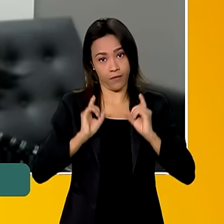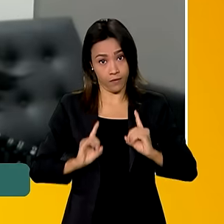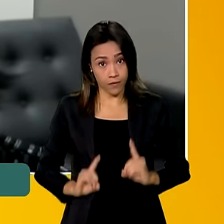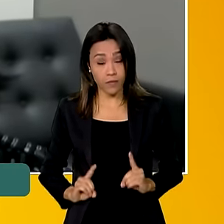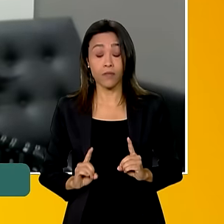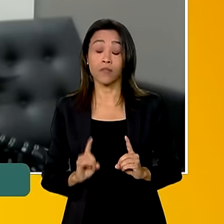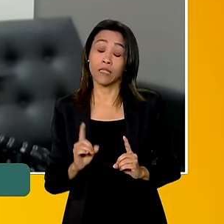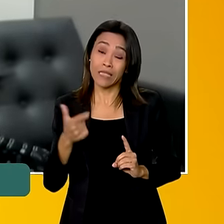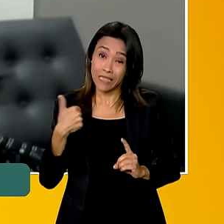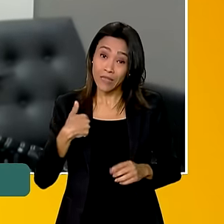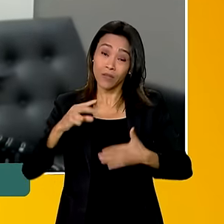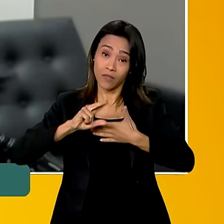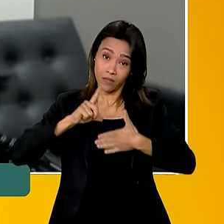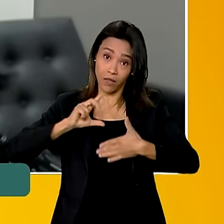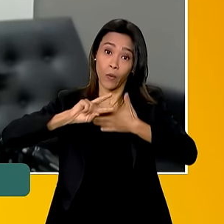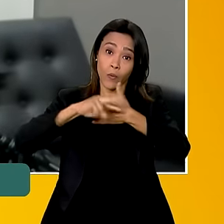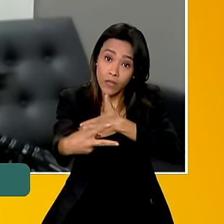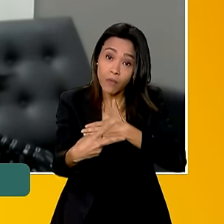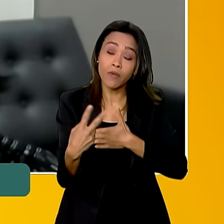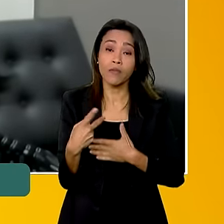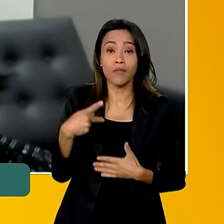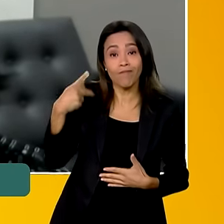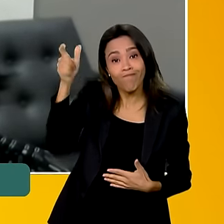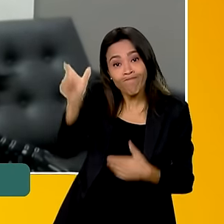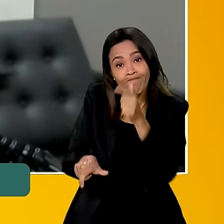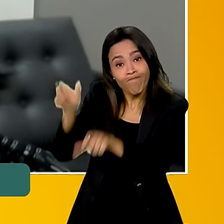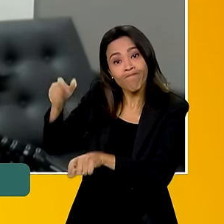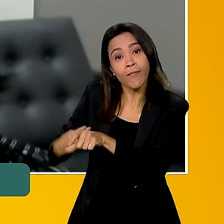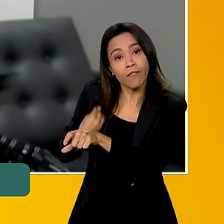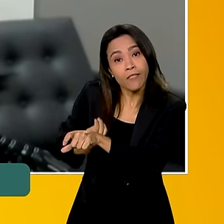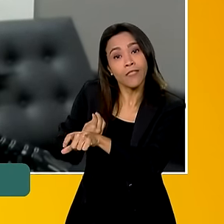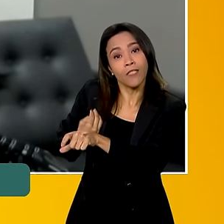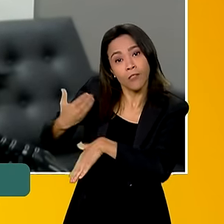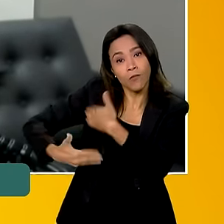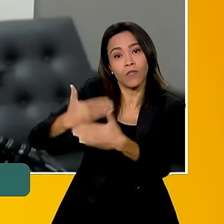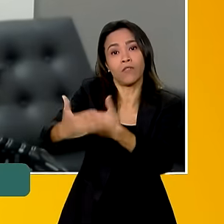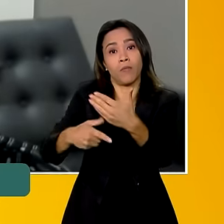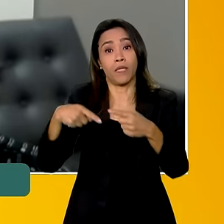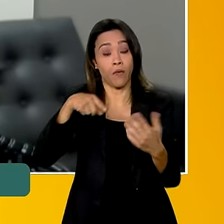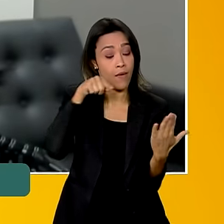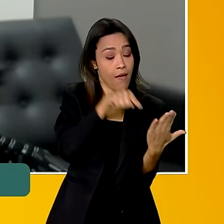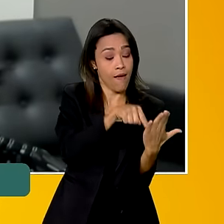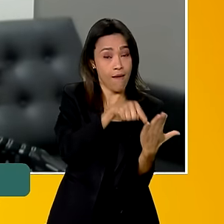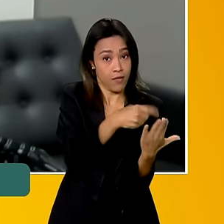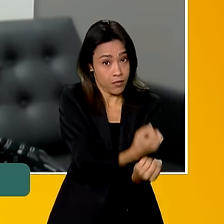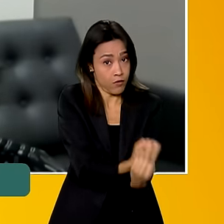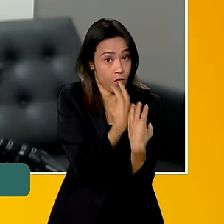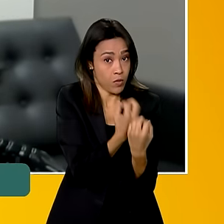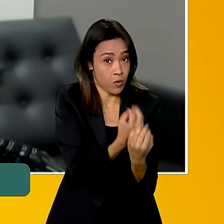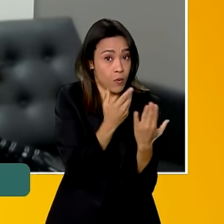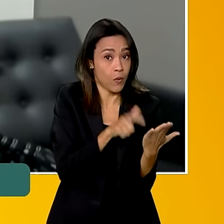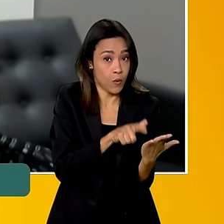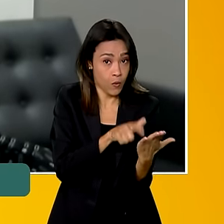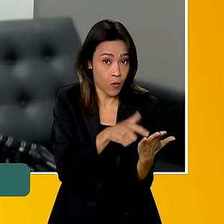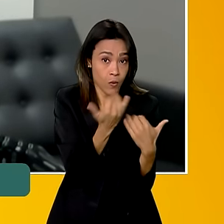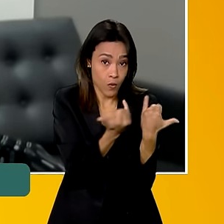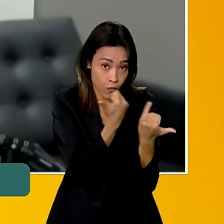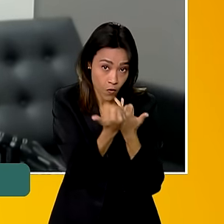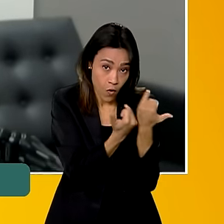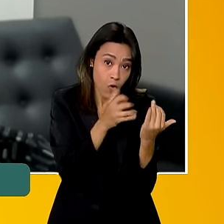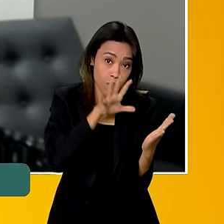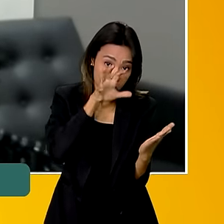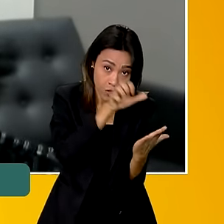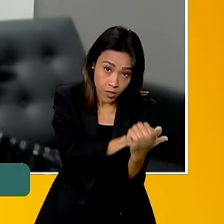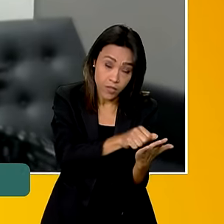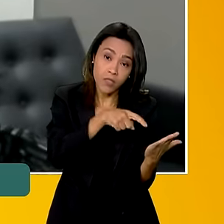tendo um reflexo sobre toda a sua vida, sobre todo o seu desenvolvimento. Então, os dados que estão no Observa DH, são